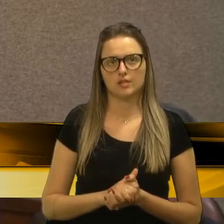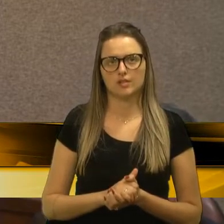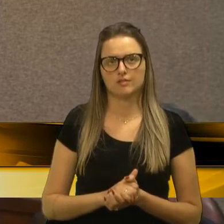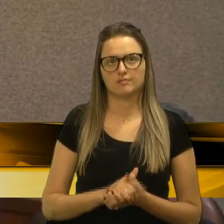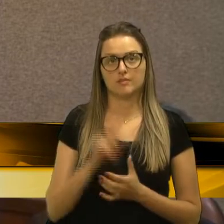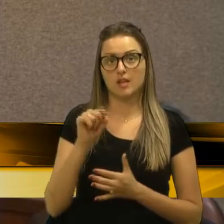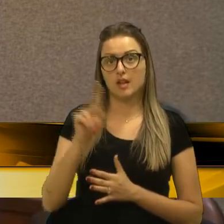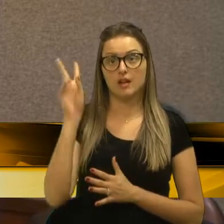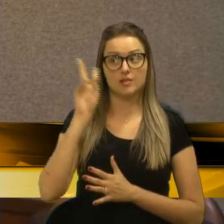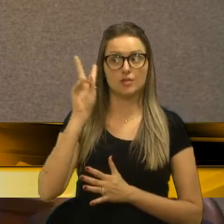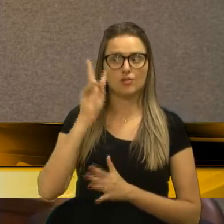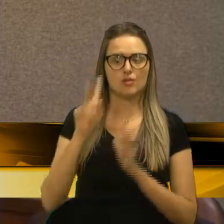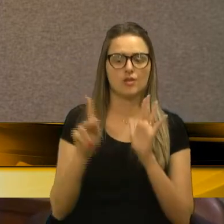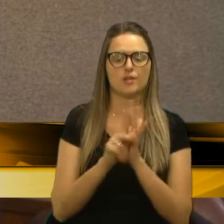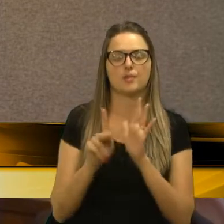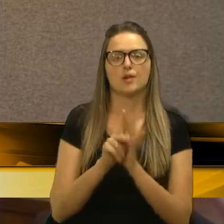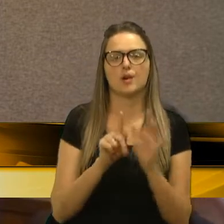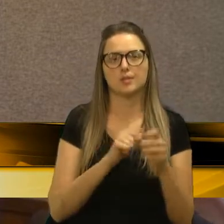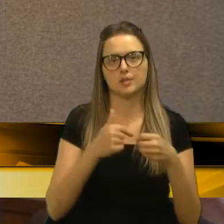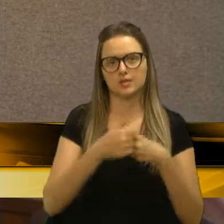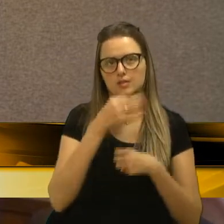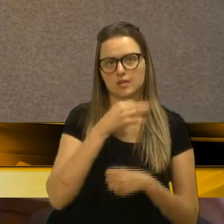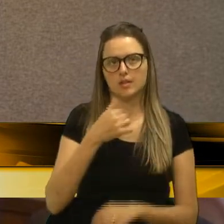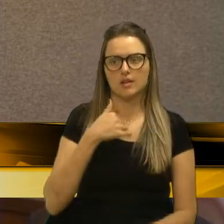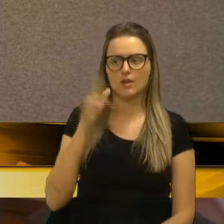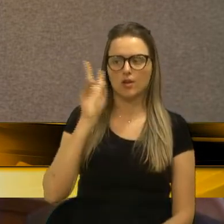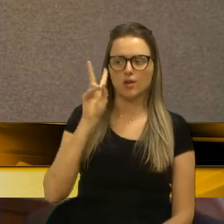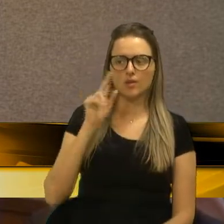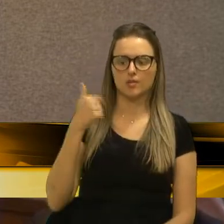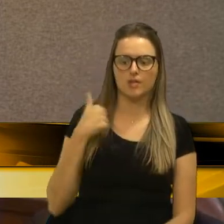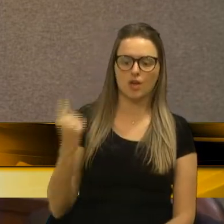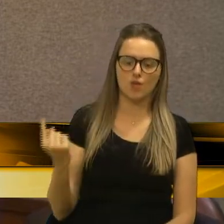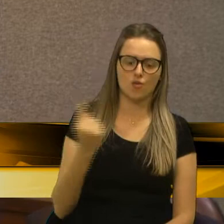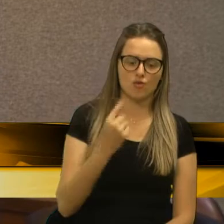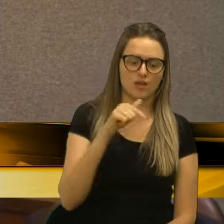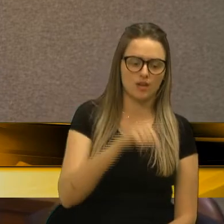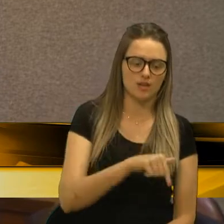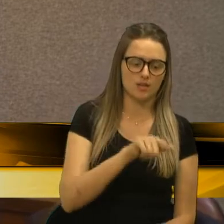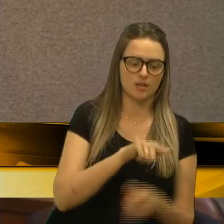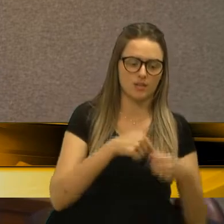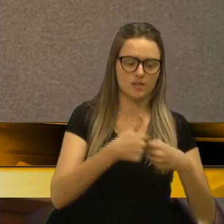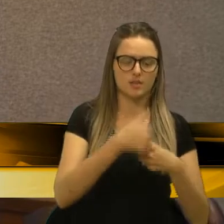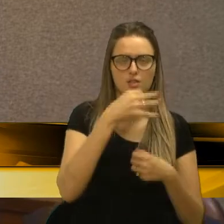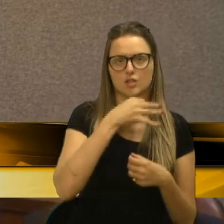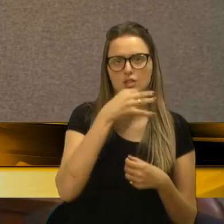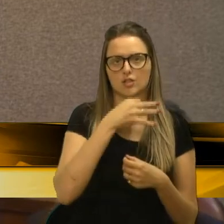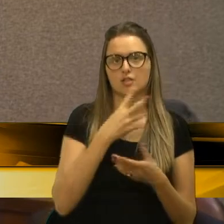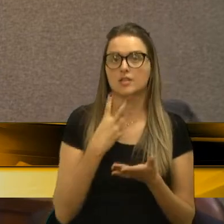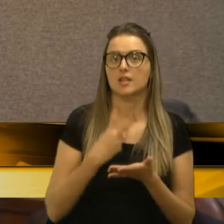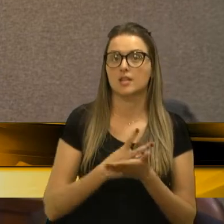nossa cidade de Caxiú do Sul. Eu desde quando me lembro que vinha para a cidade de Caxiú do Sul também, sempre,